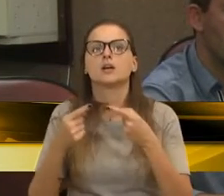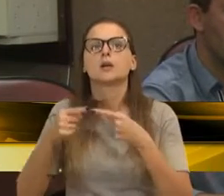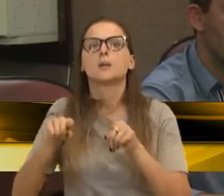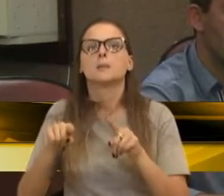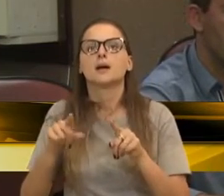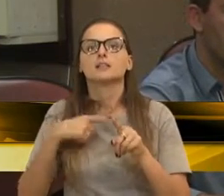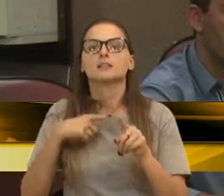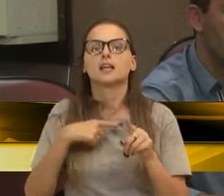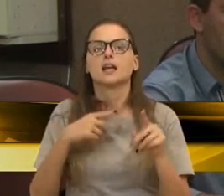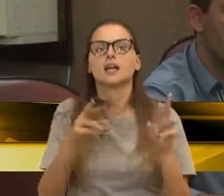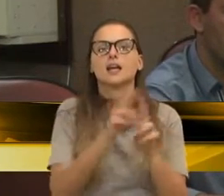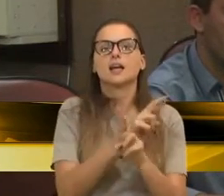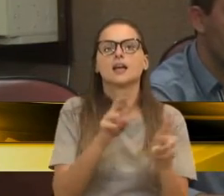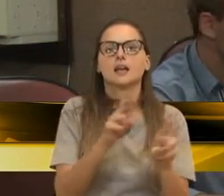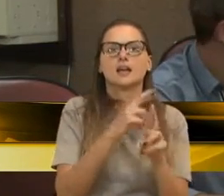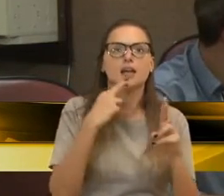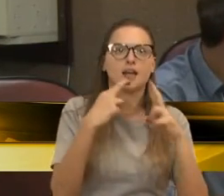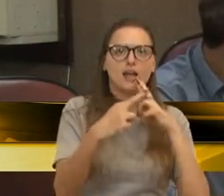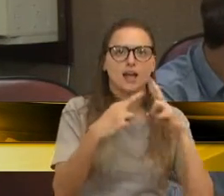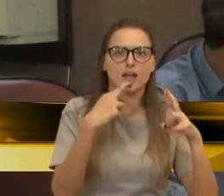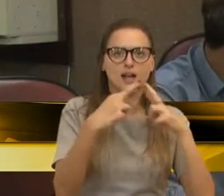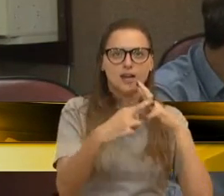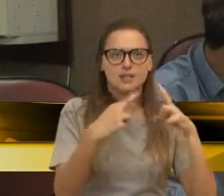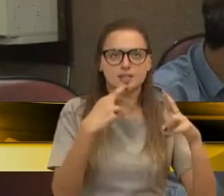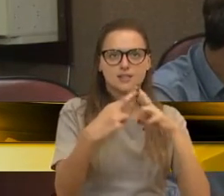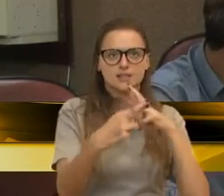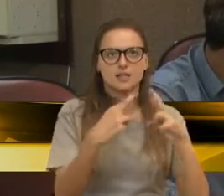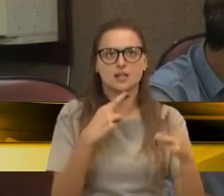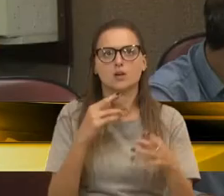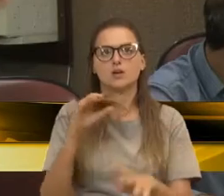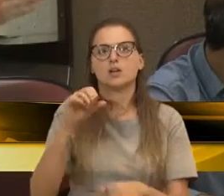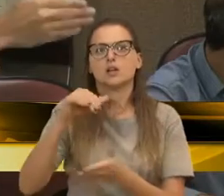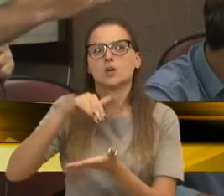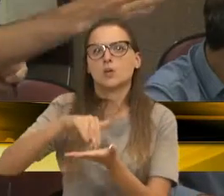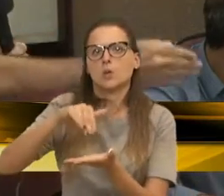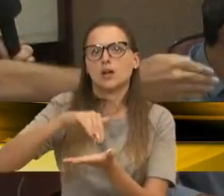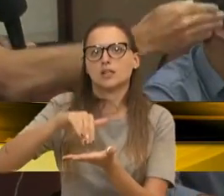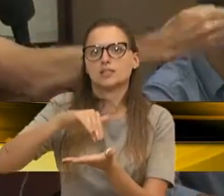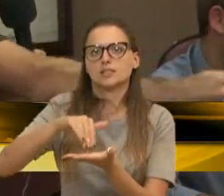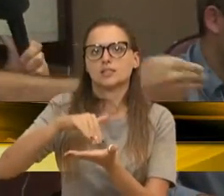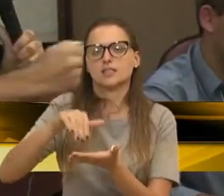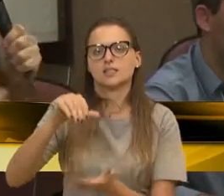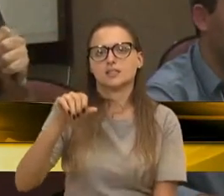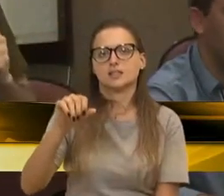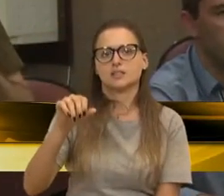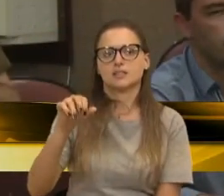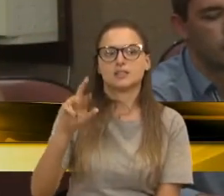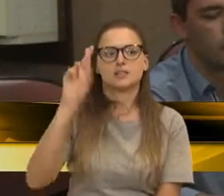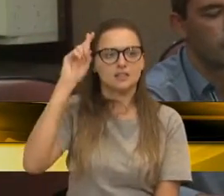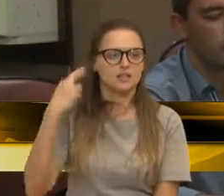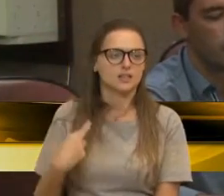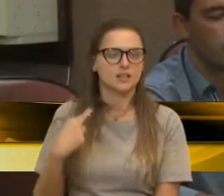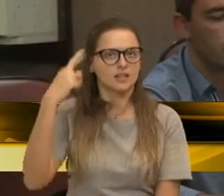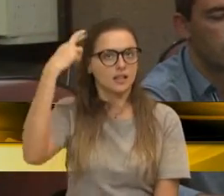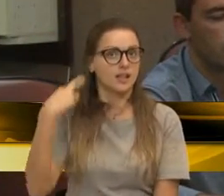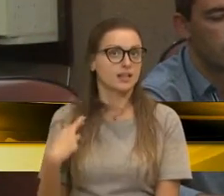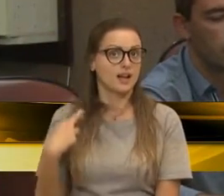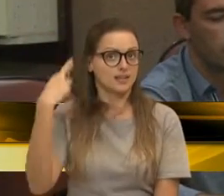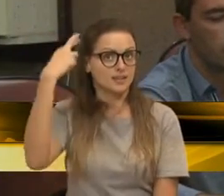tem uma relação amorosa, conjugal, com a secretária Renata Carraro, secretária do turismo, que é CC,